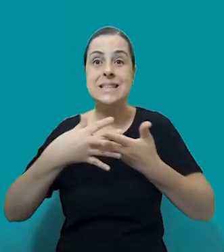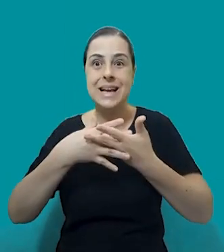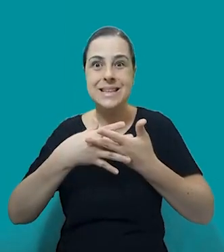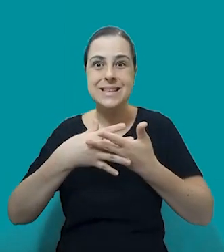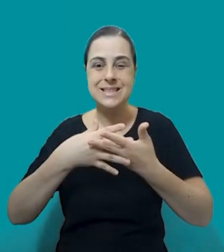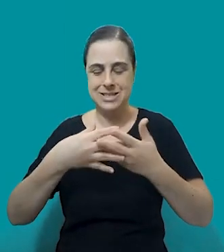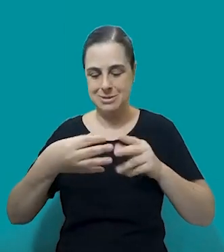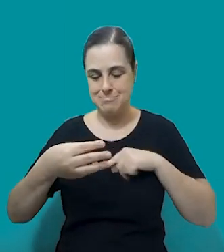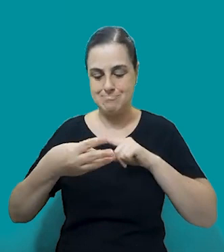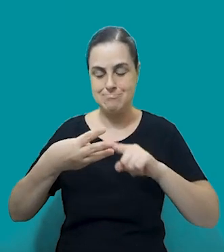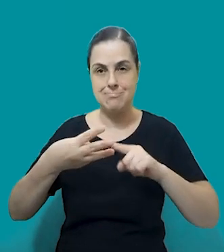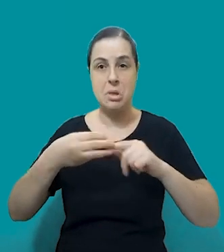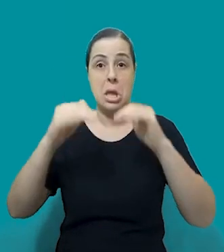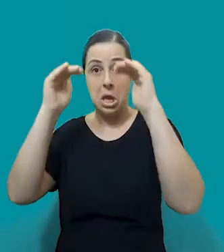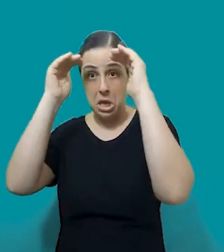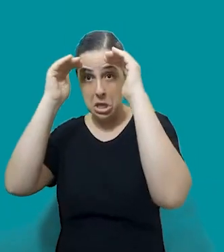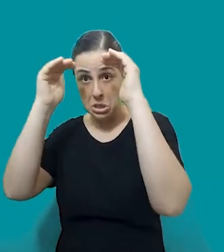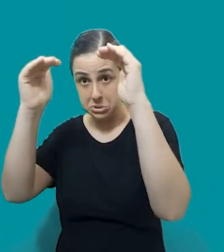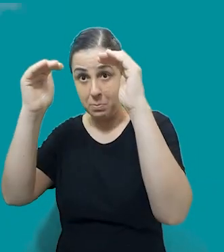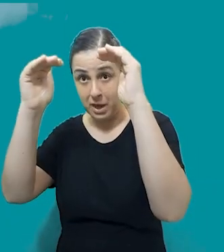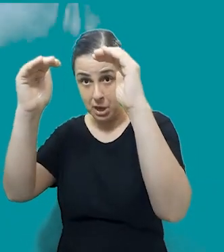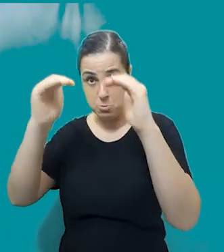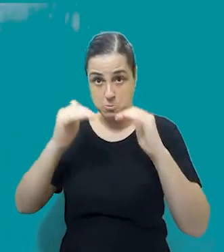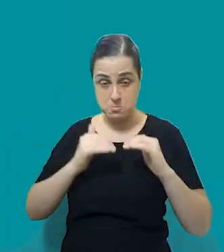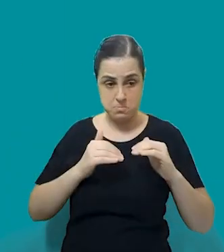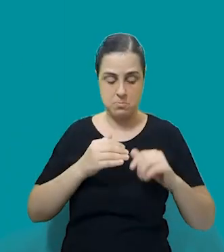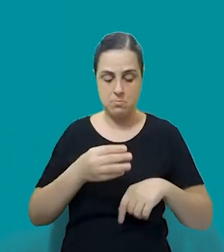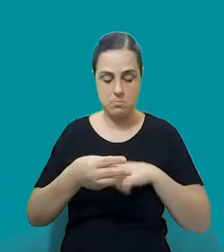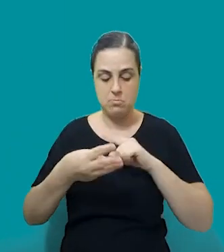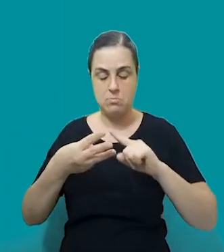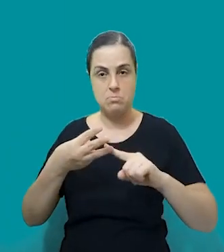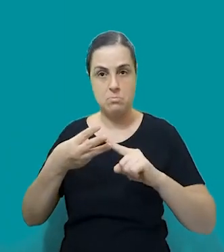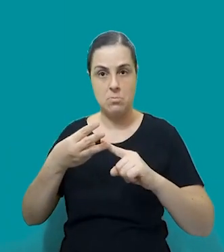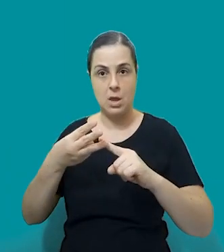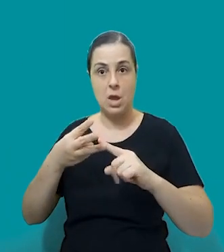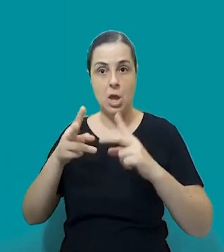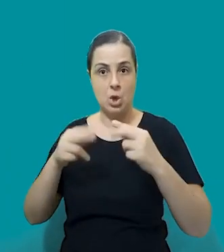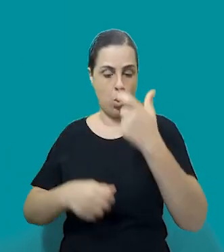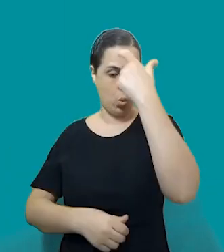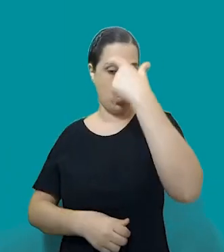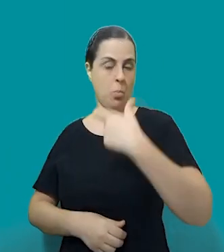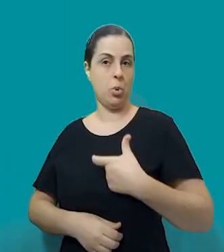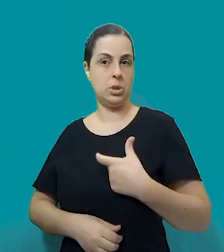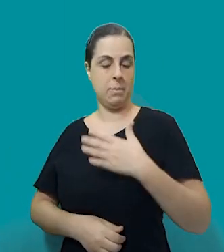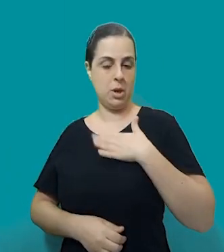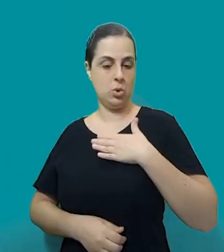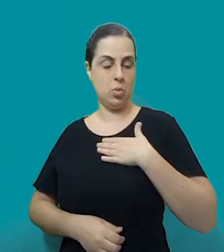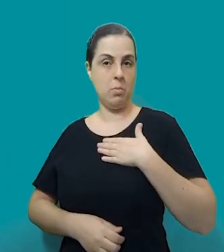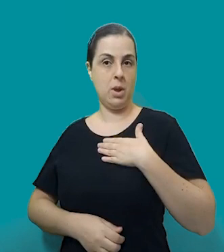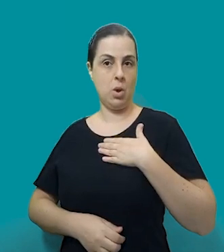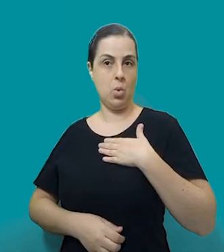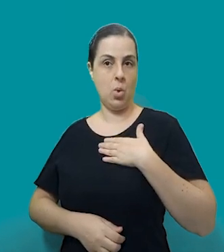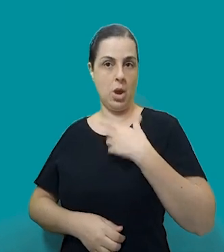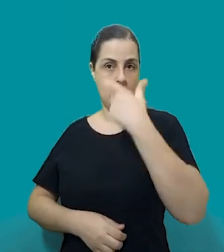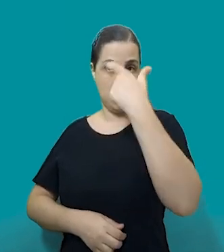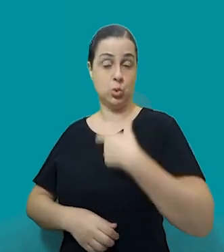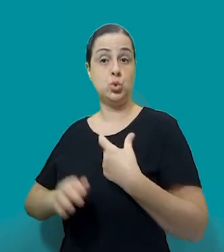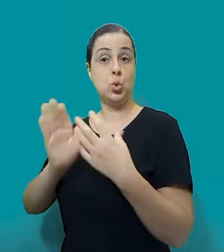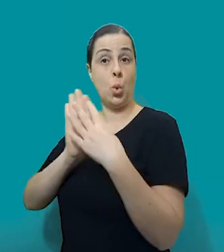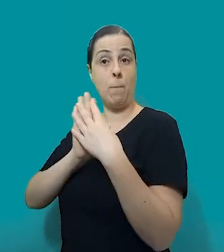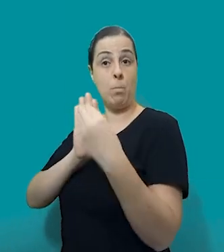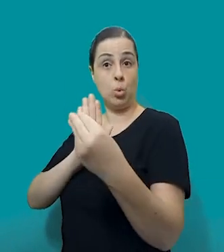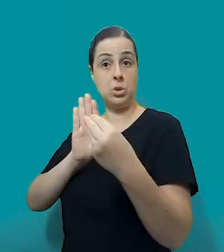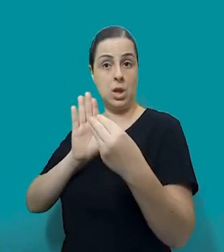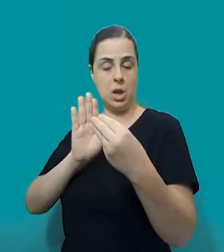herói, né? Como modelo, né? Como um modelo para outros meninos. Ele tem que aprender essas questões em relação à violência de gênero.